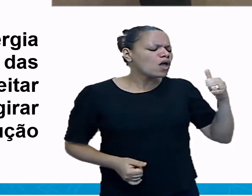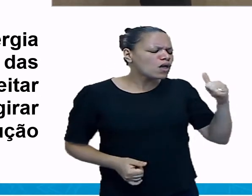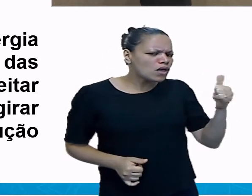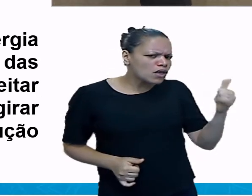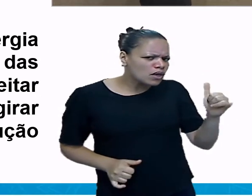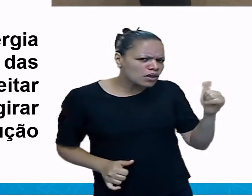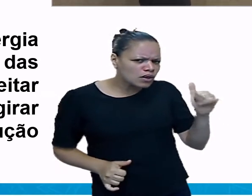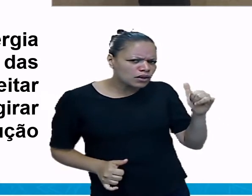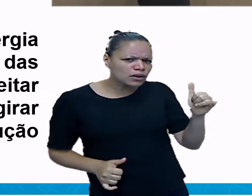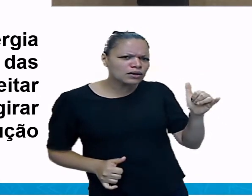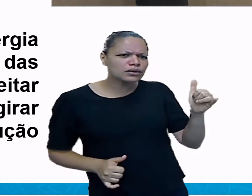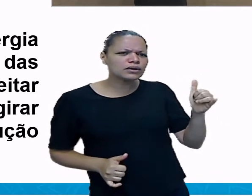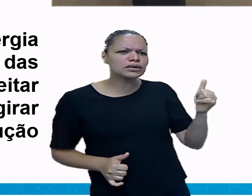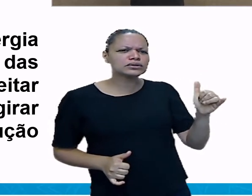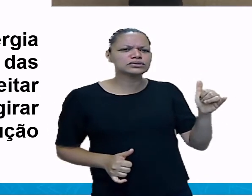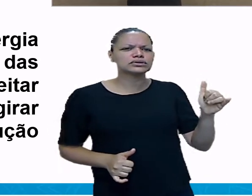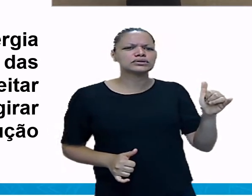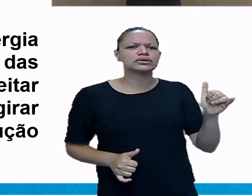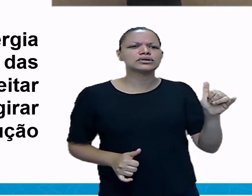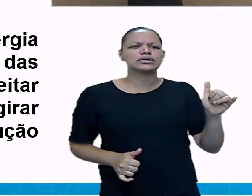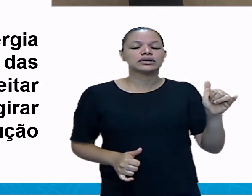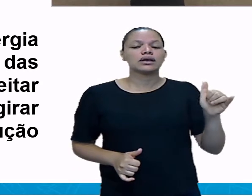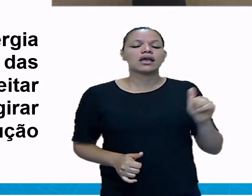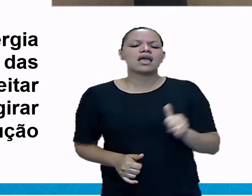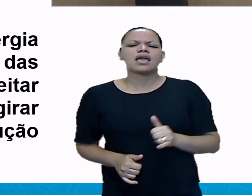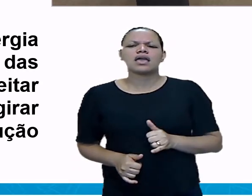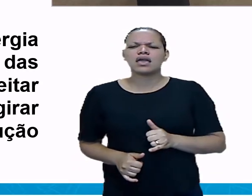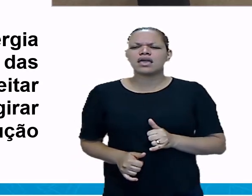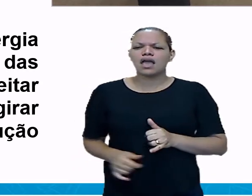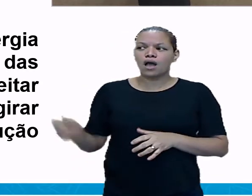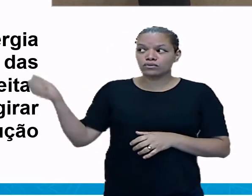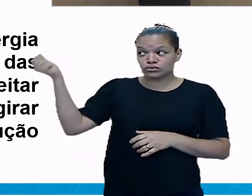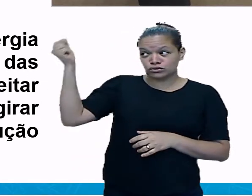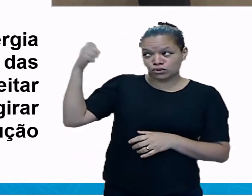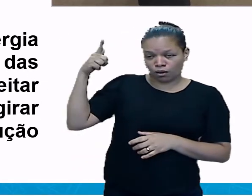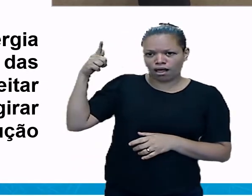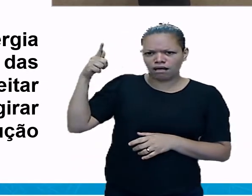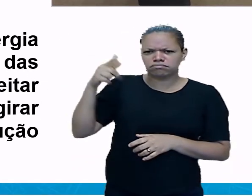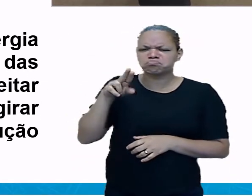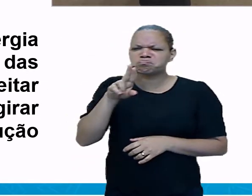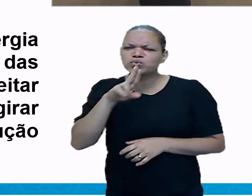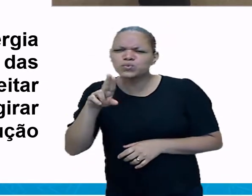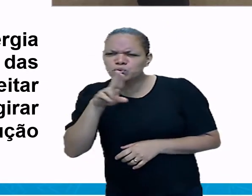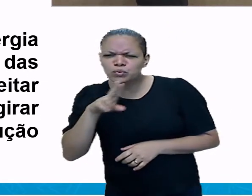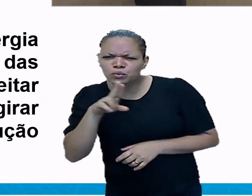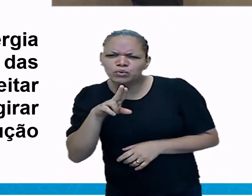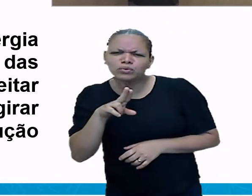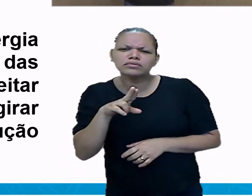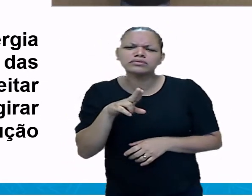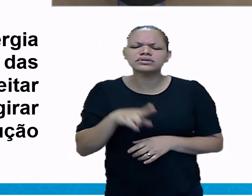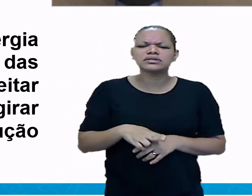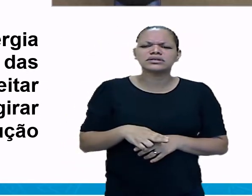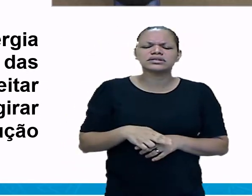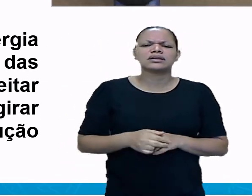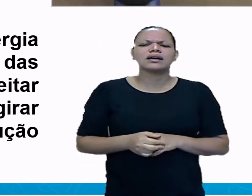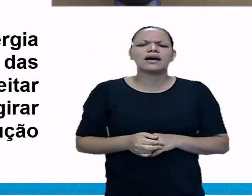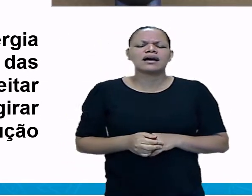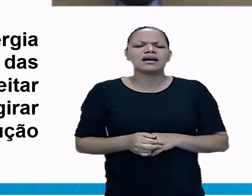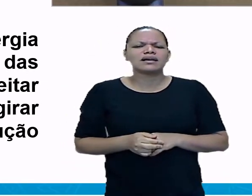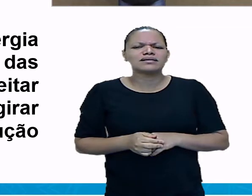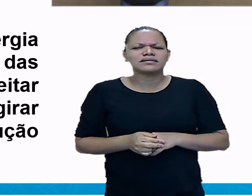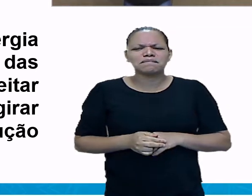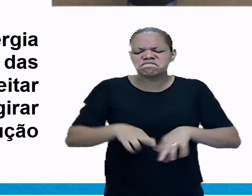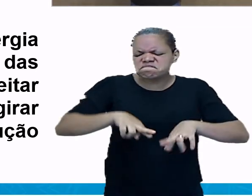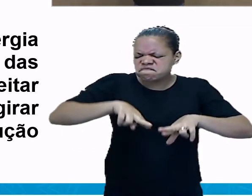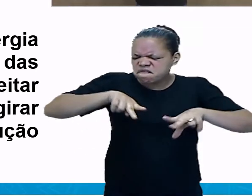Essa energia solar aí, gente, já está sendo bastante utilizada. Energia eólica é